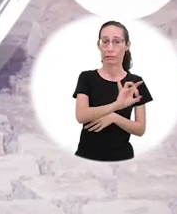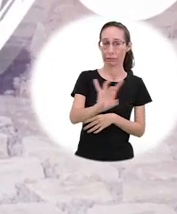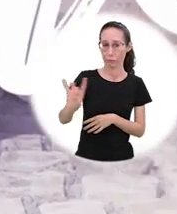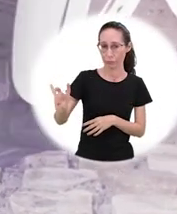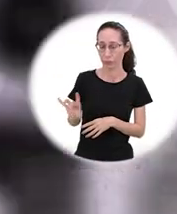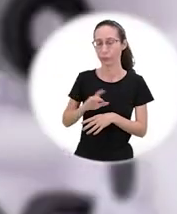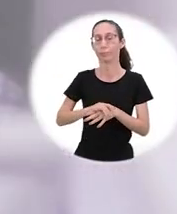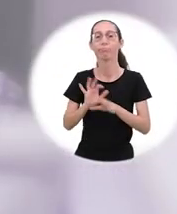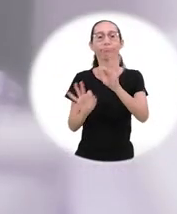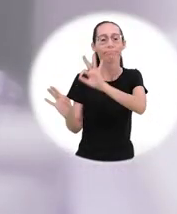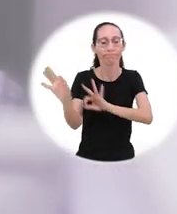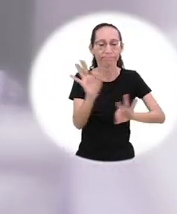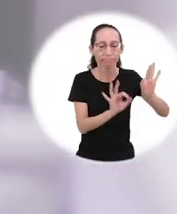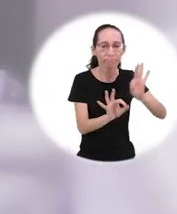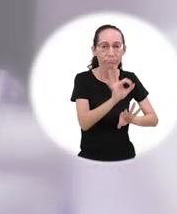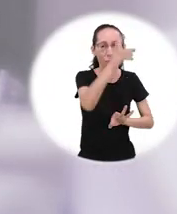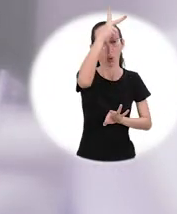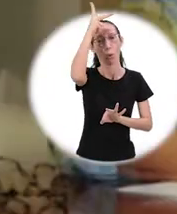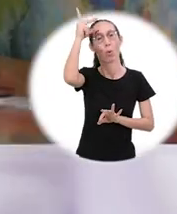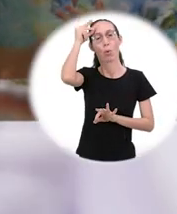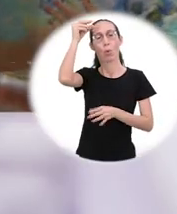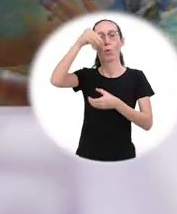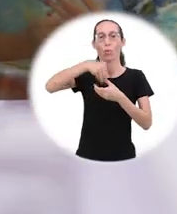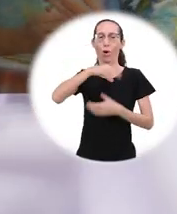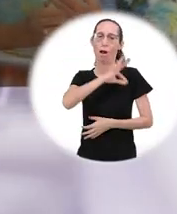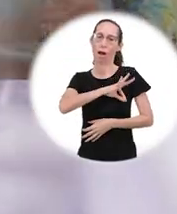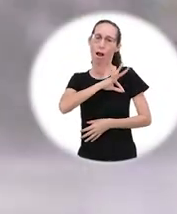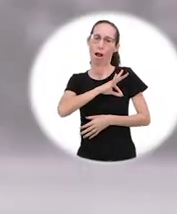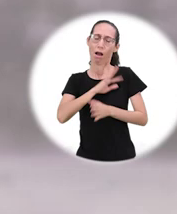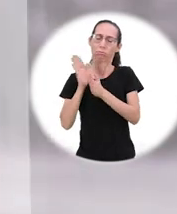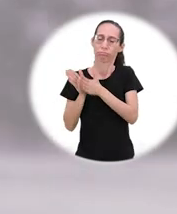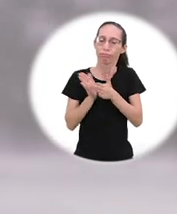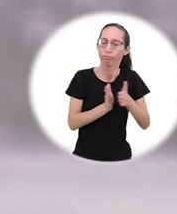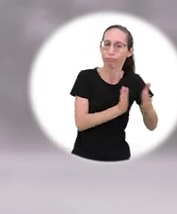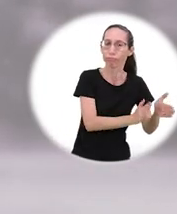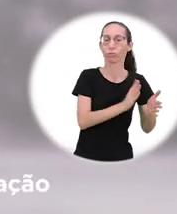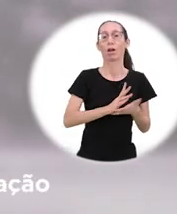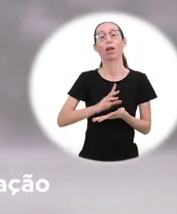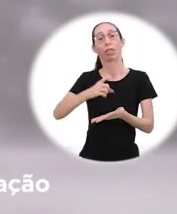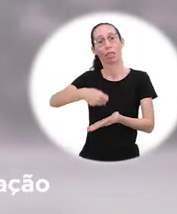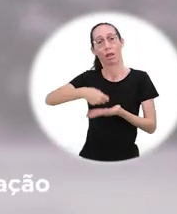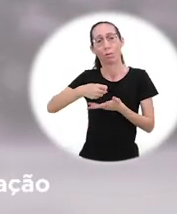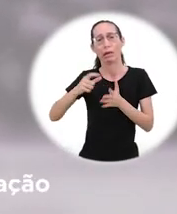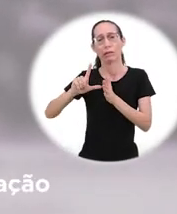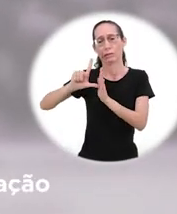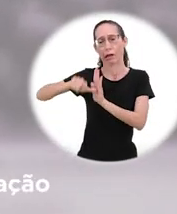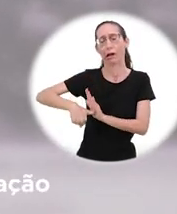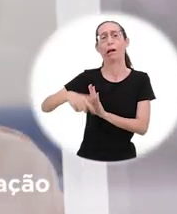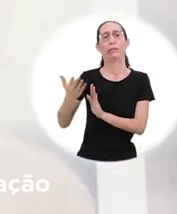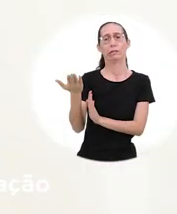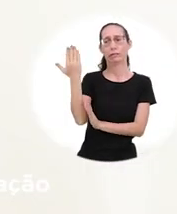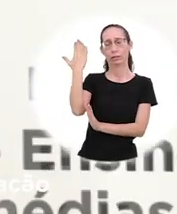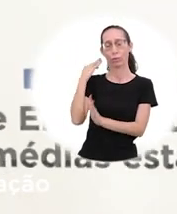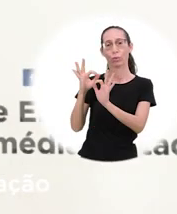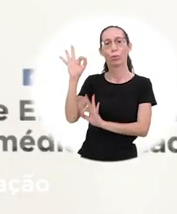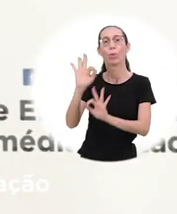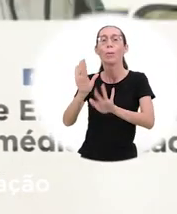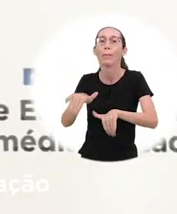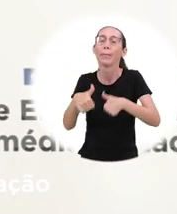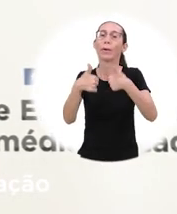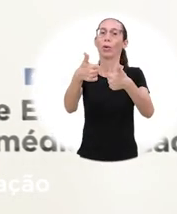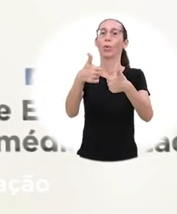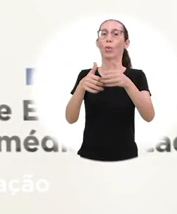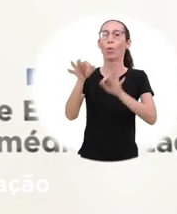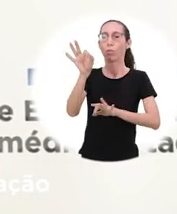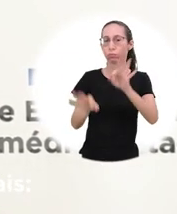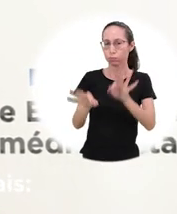cada vez. Reorganizou a prefeitura colocando os salários em dia, pagou os atrasados da gestão anterior e ainda melhorou